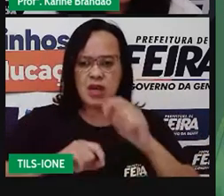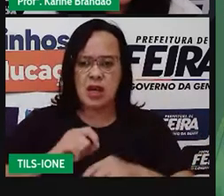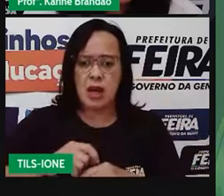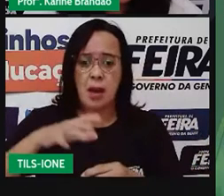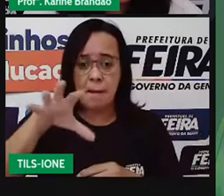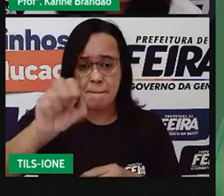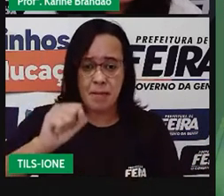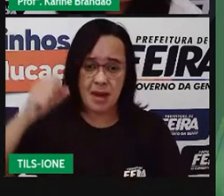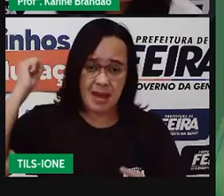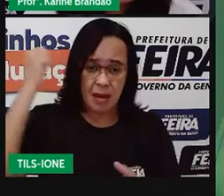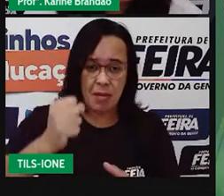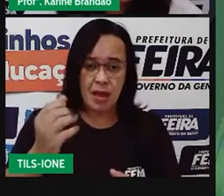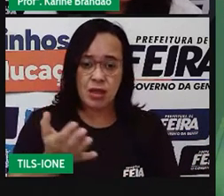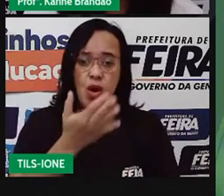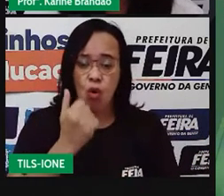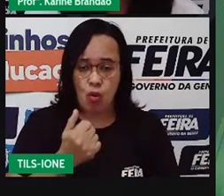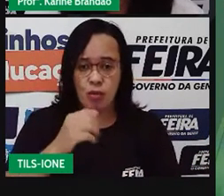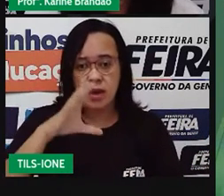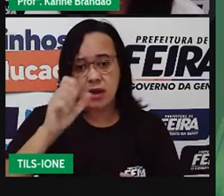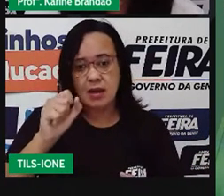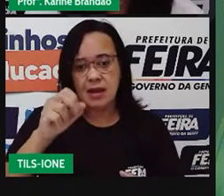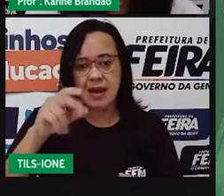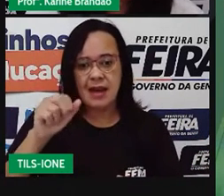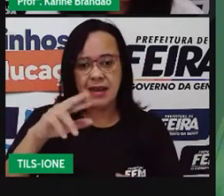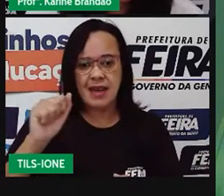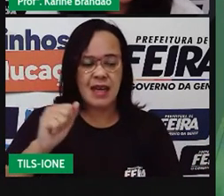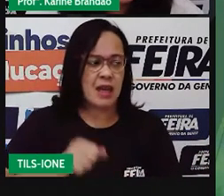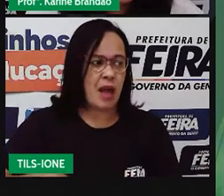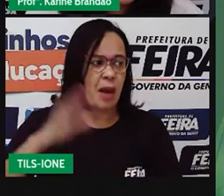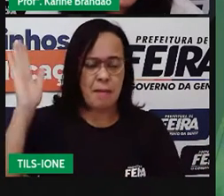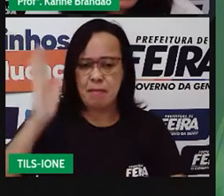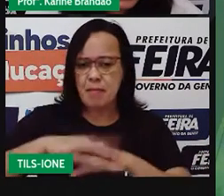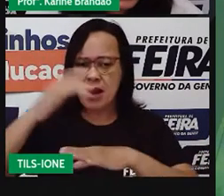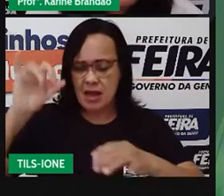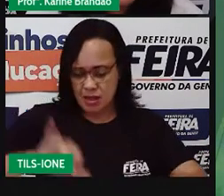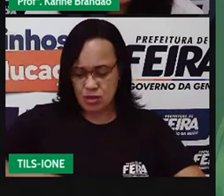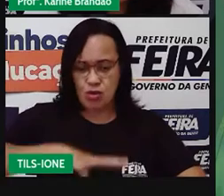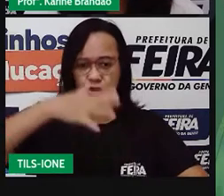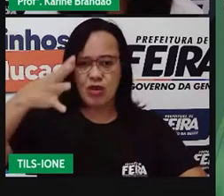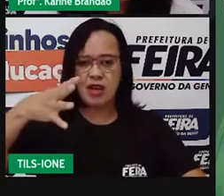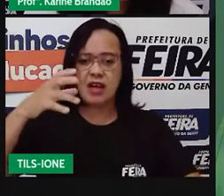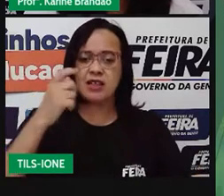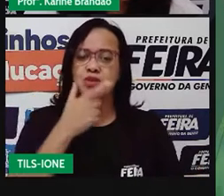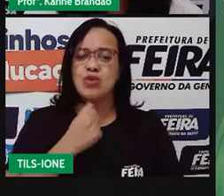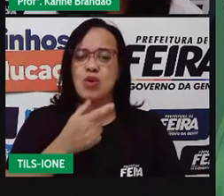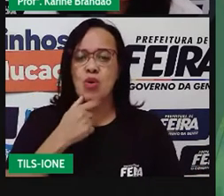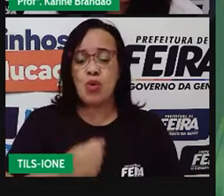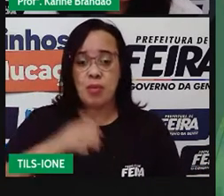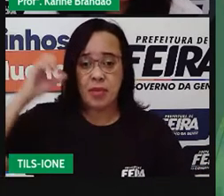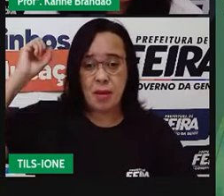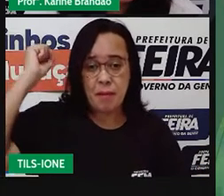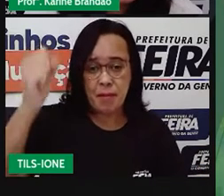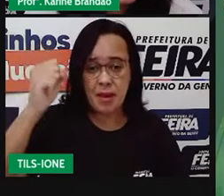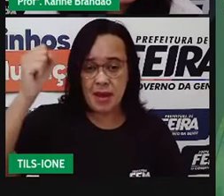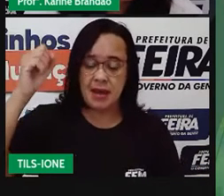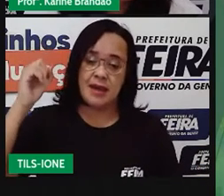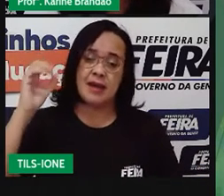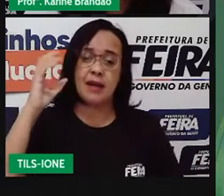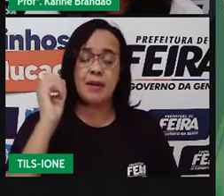morrer de fome. Carcará, mais coragem do que homem. Carcará, pega, mata e come.